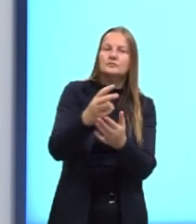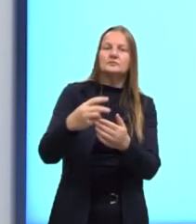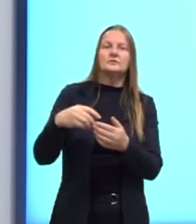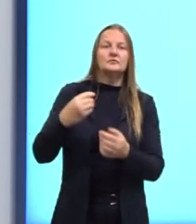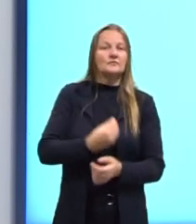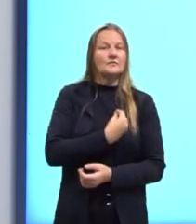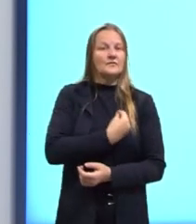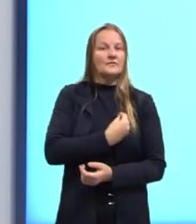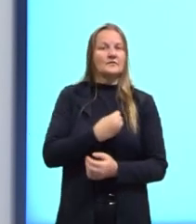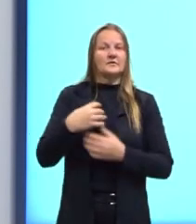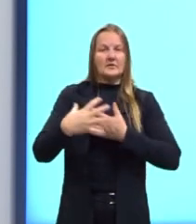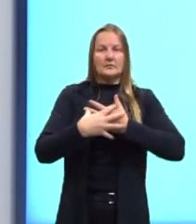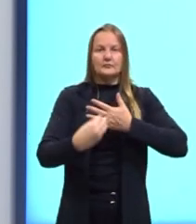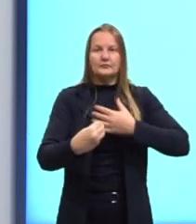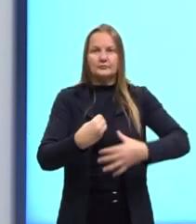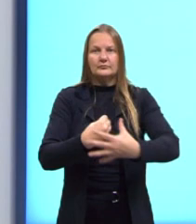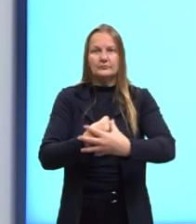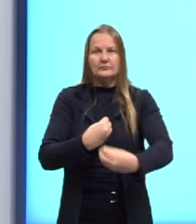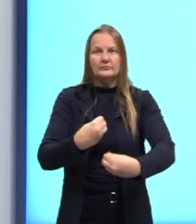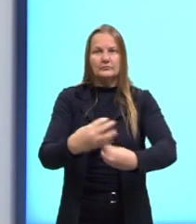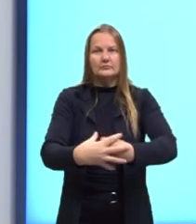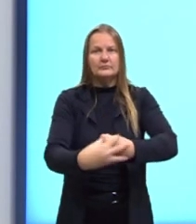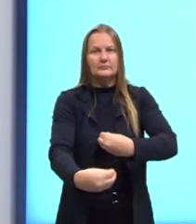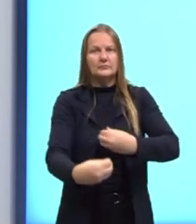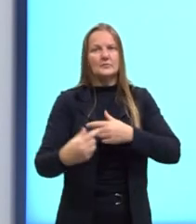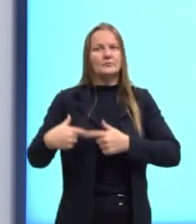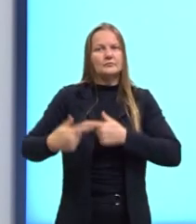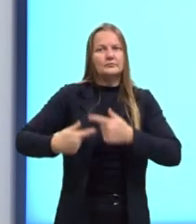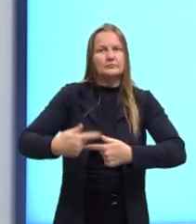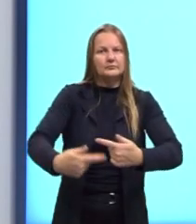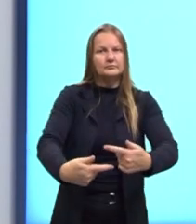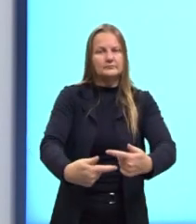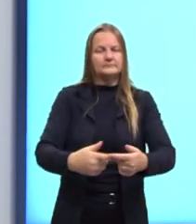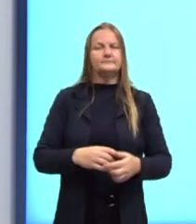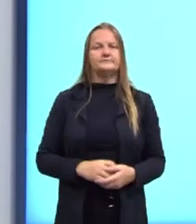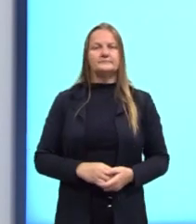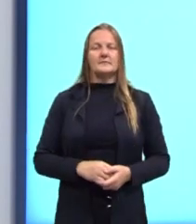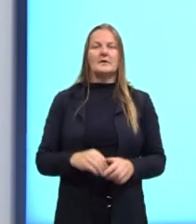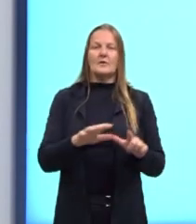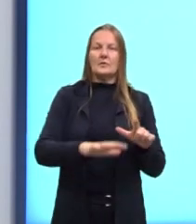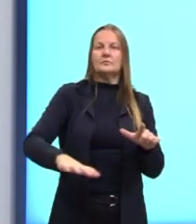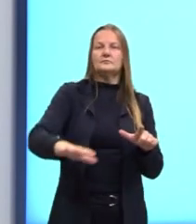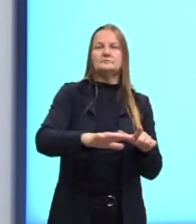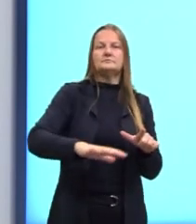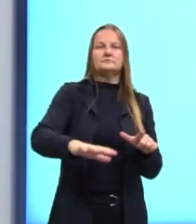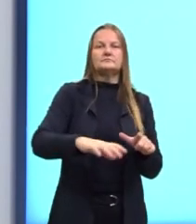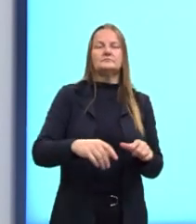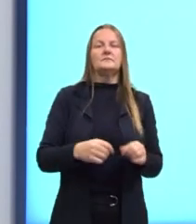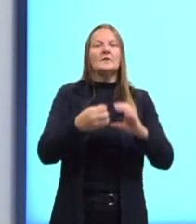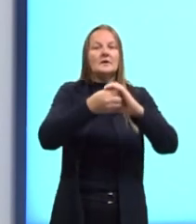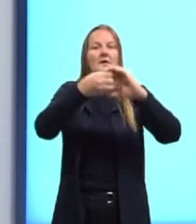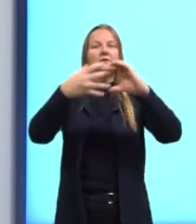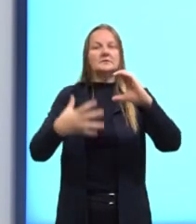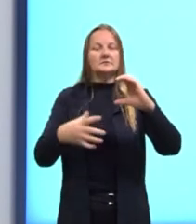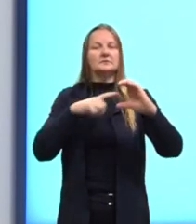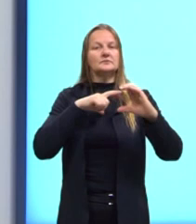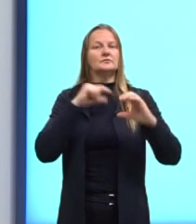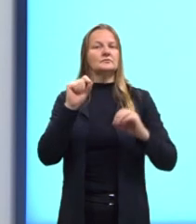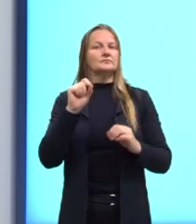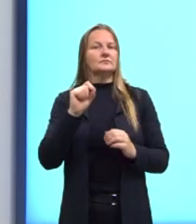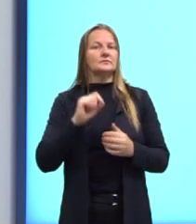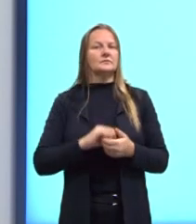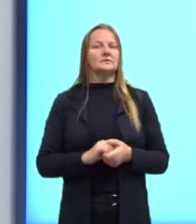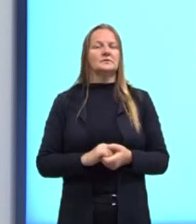sobreviver e se reproduzir naquele lugar. E essas características, né? Elas são formadas,